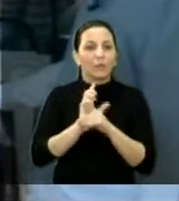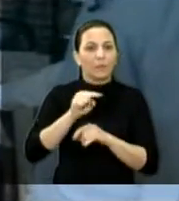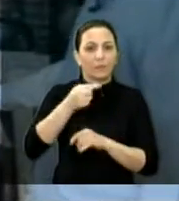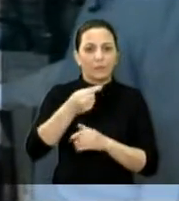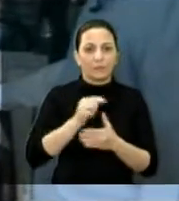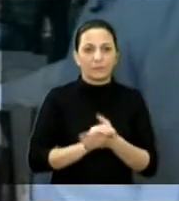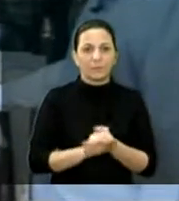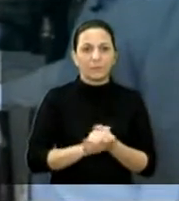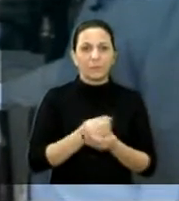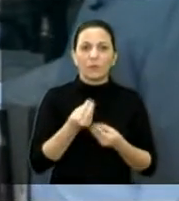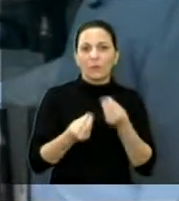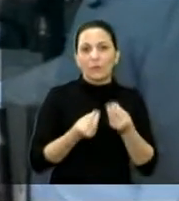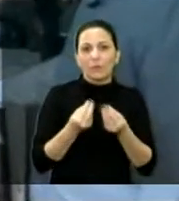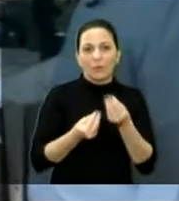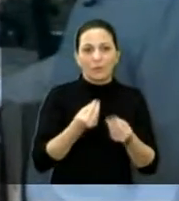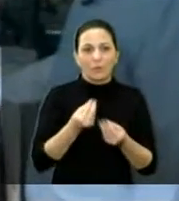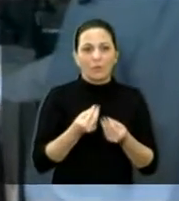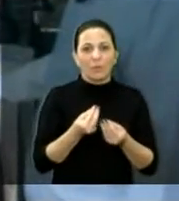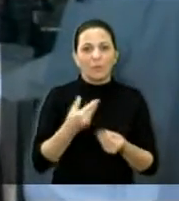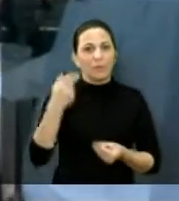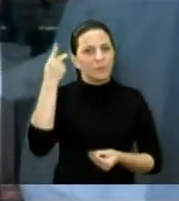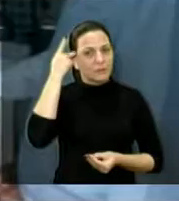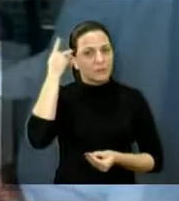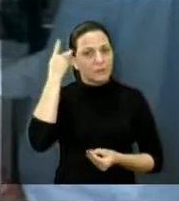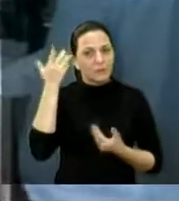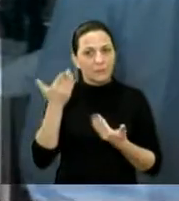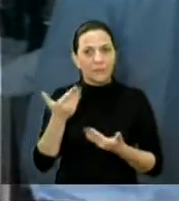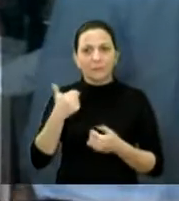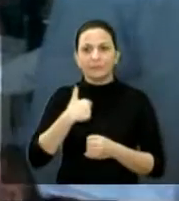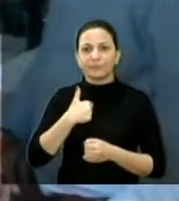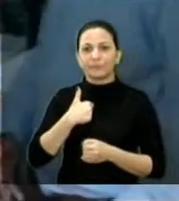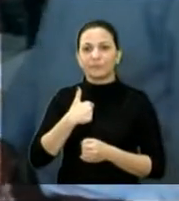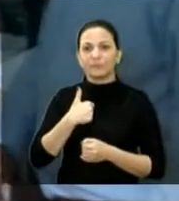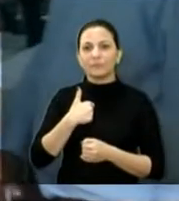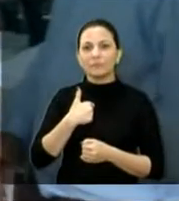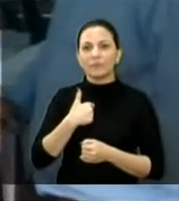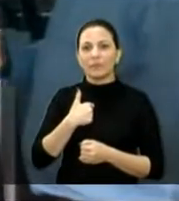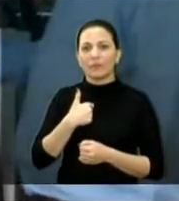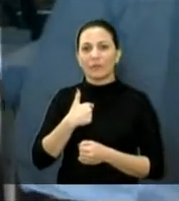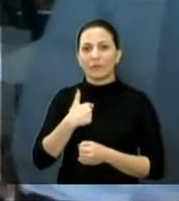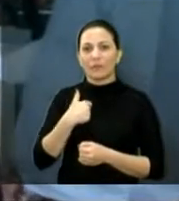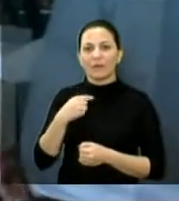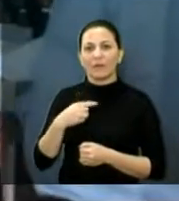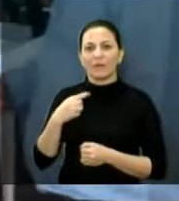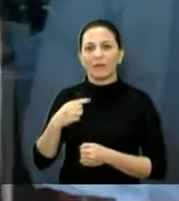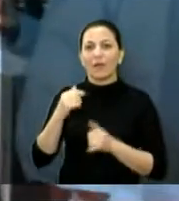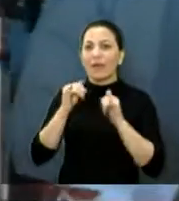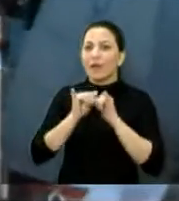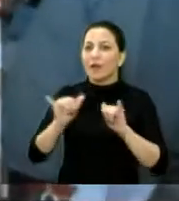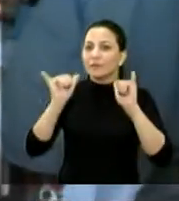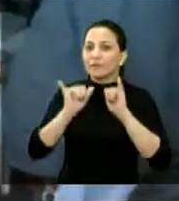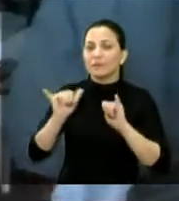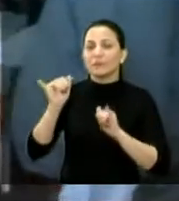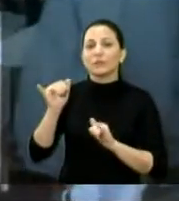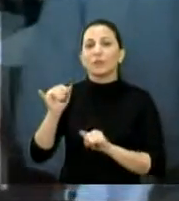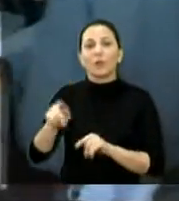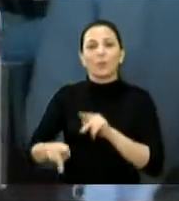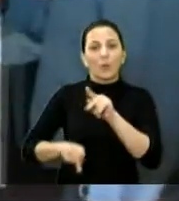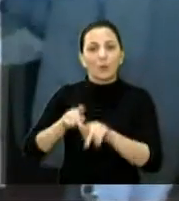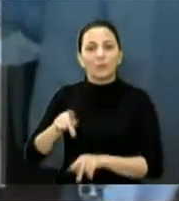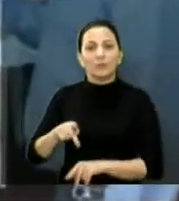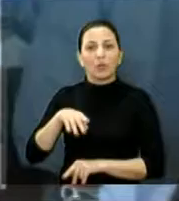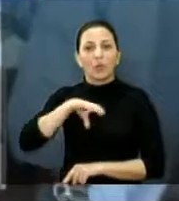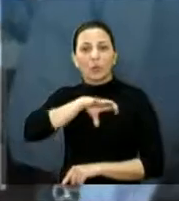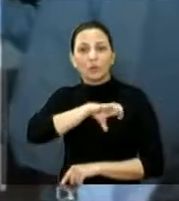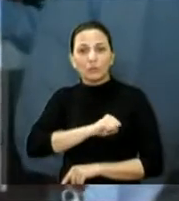a recepção do pessoal do Parque São Paulo? Eu tô aqui, deu de ontem mobilizando, e a população gostou muito desse evento. Eu